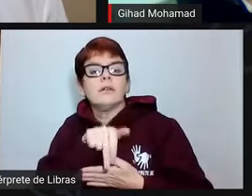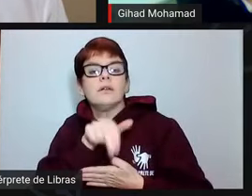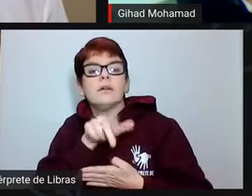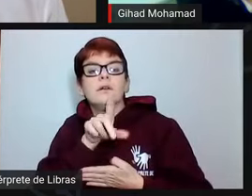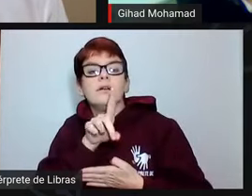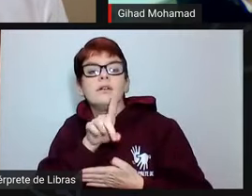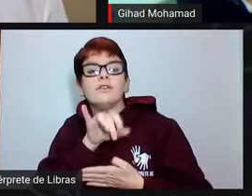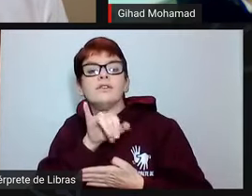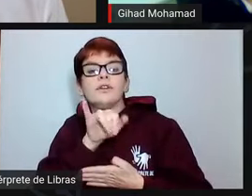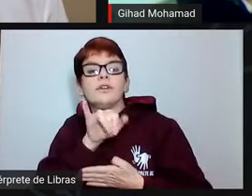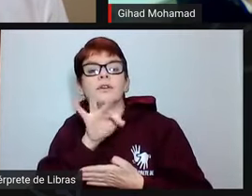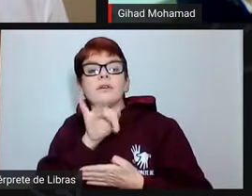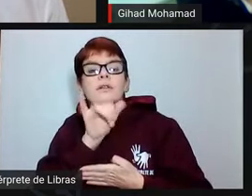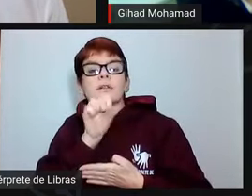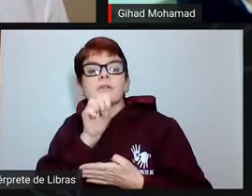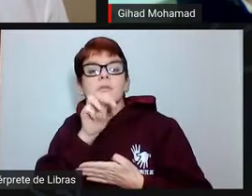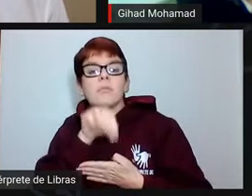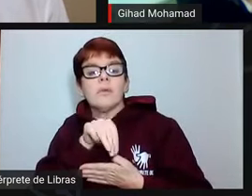confirmar